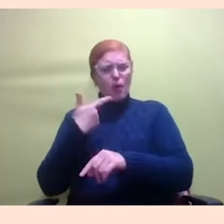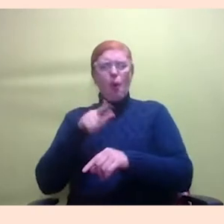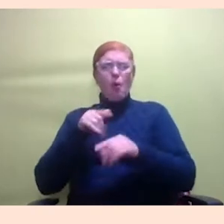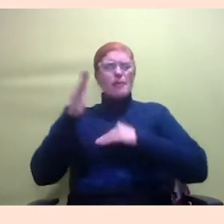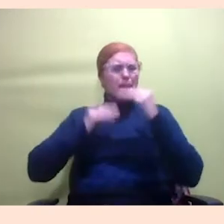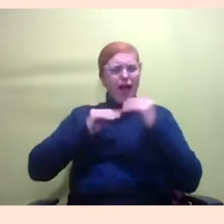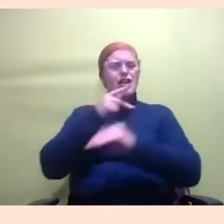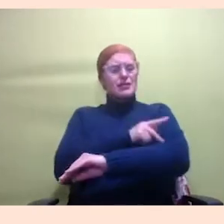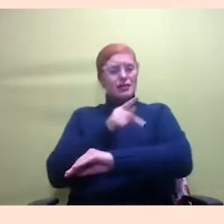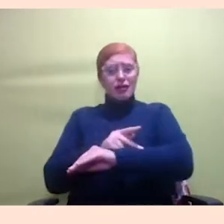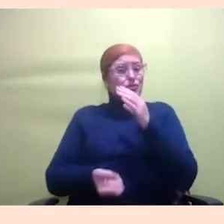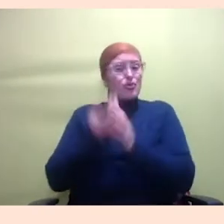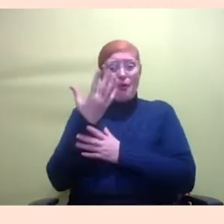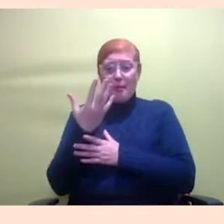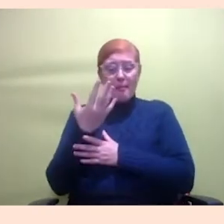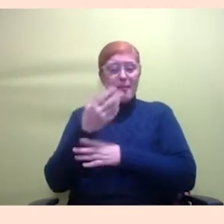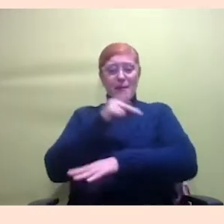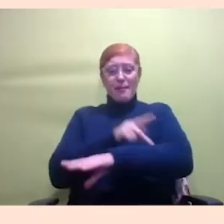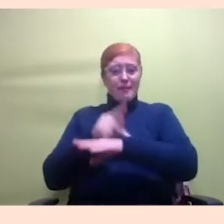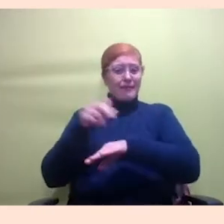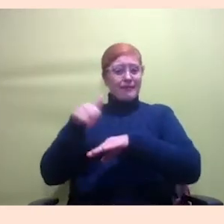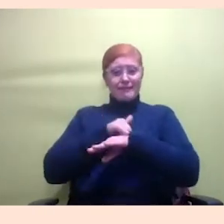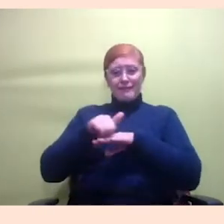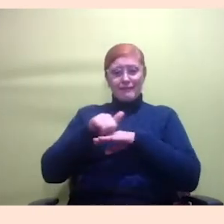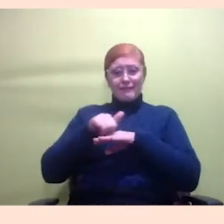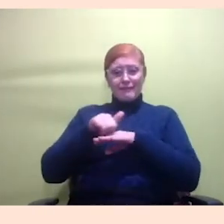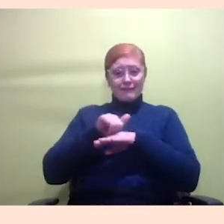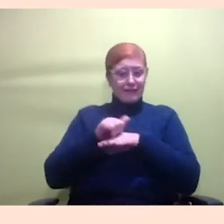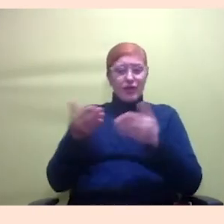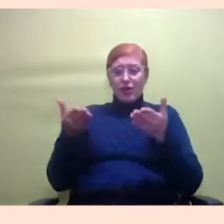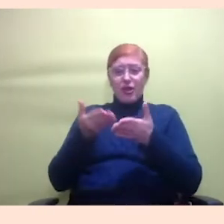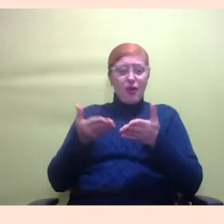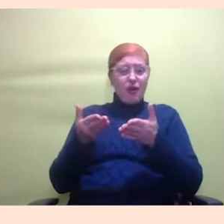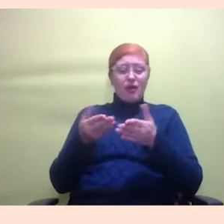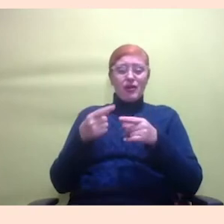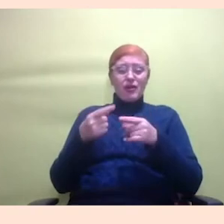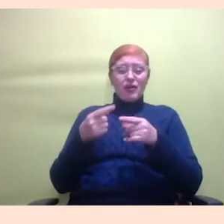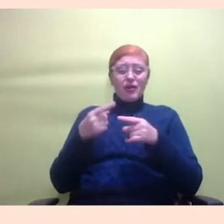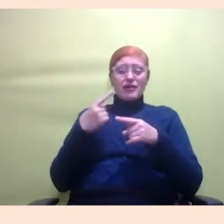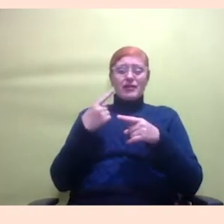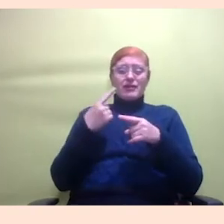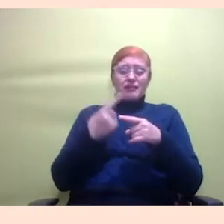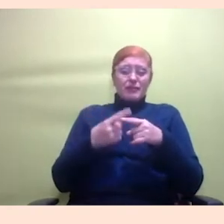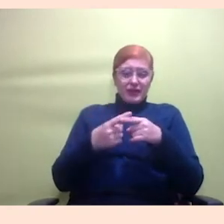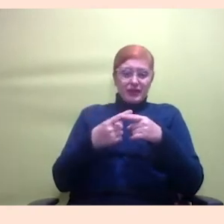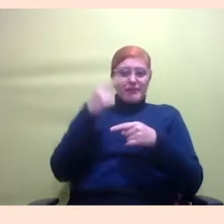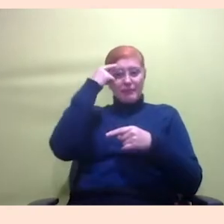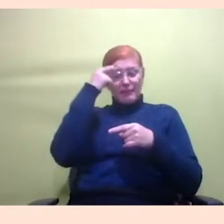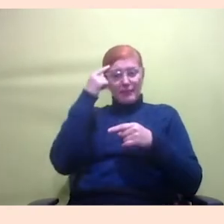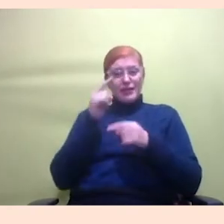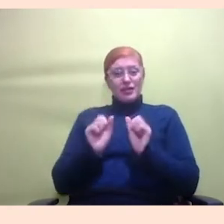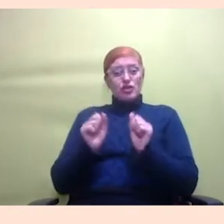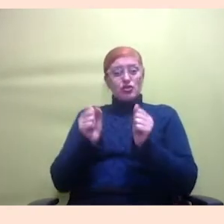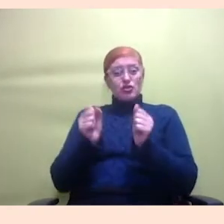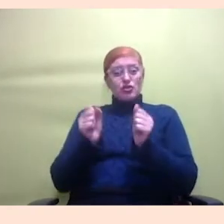distância então é como o Carmen falou a Tamo Juntas está em 19 estados então imagine reunir mulheres de 19 estados e aí